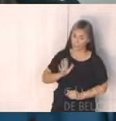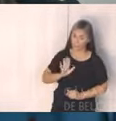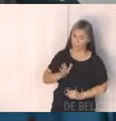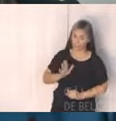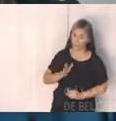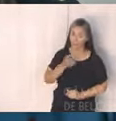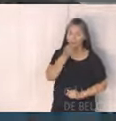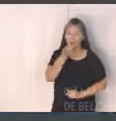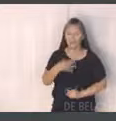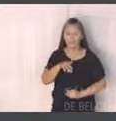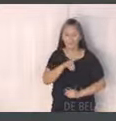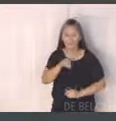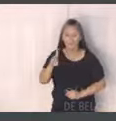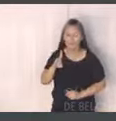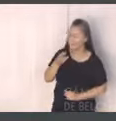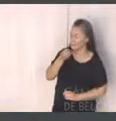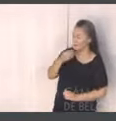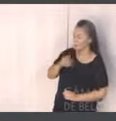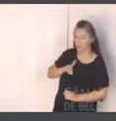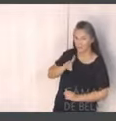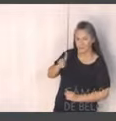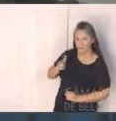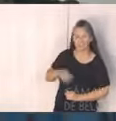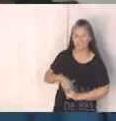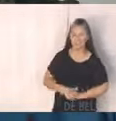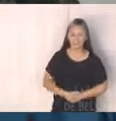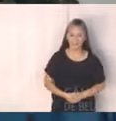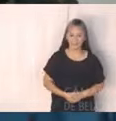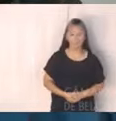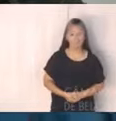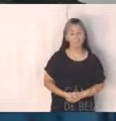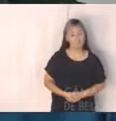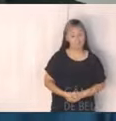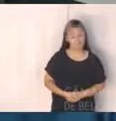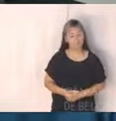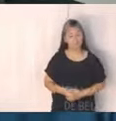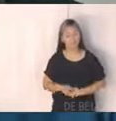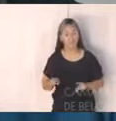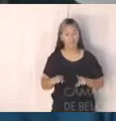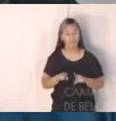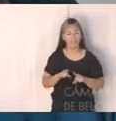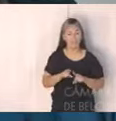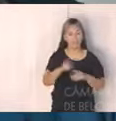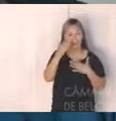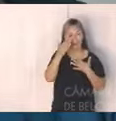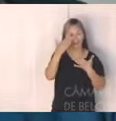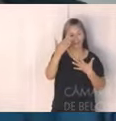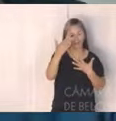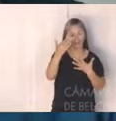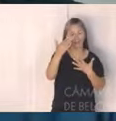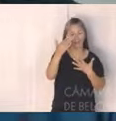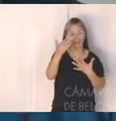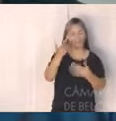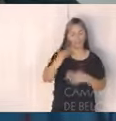dia, vereador Bruno. Bom dia, vereador Claudinei. Bom dia, Braulio. E agradecer a presença do secretariado, dos presidentes de